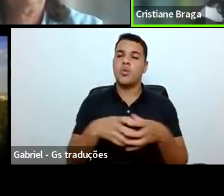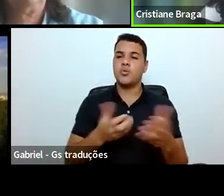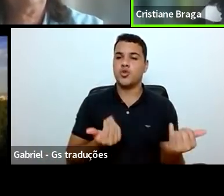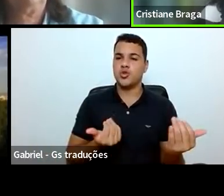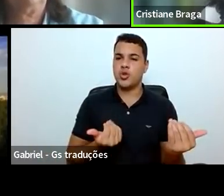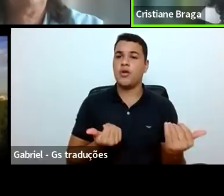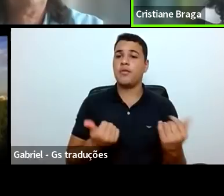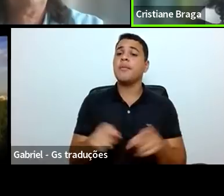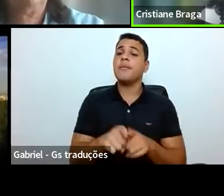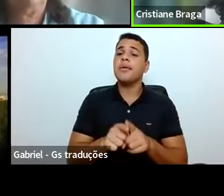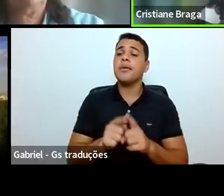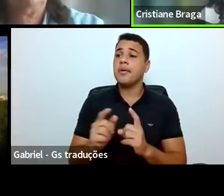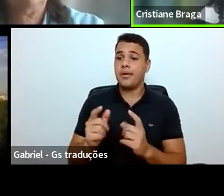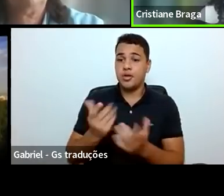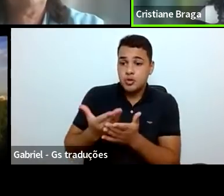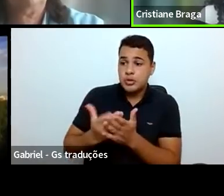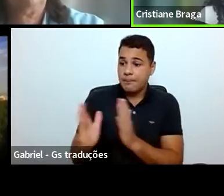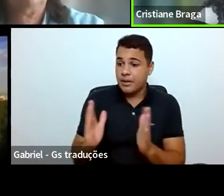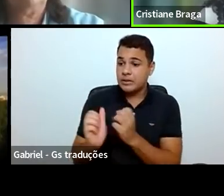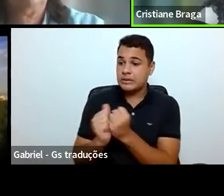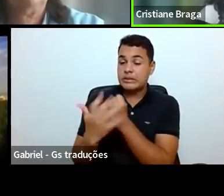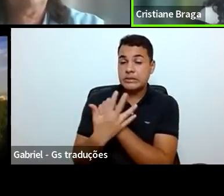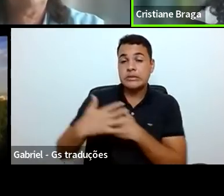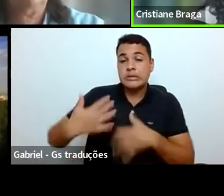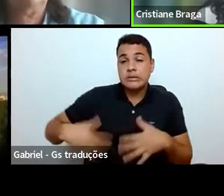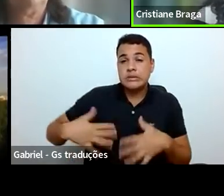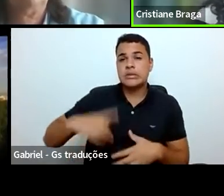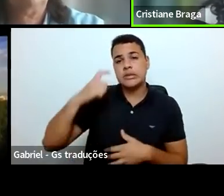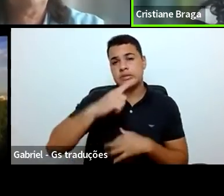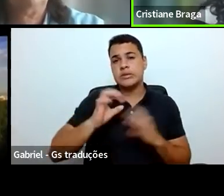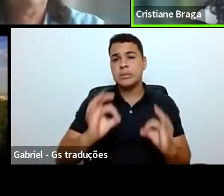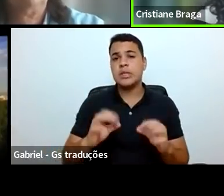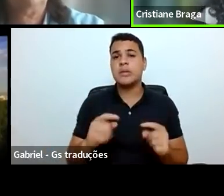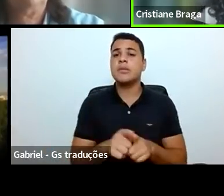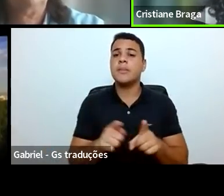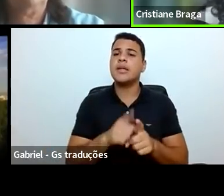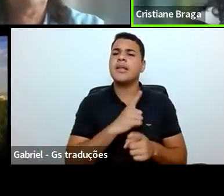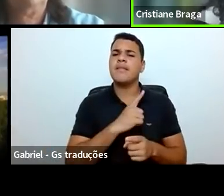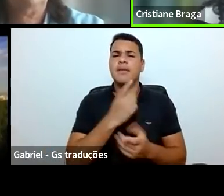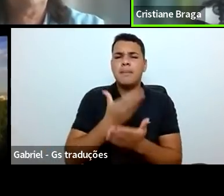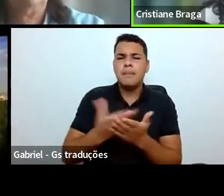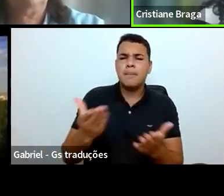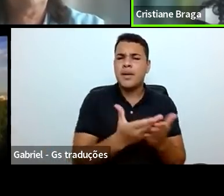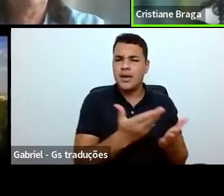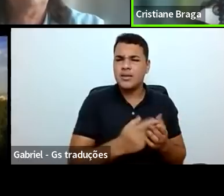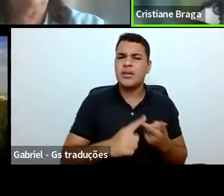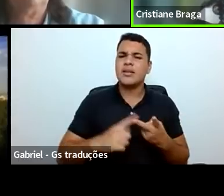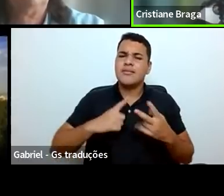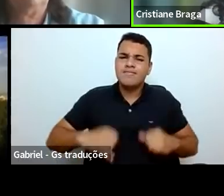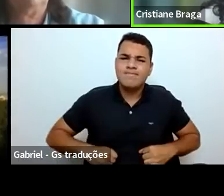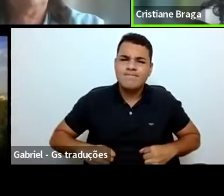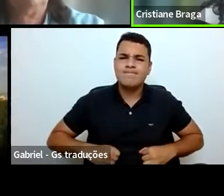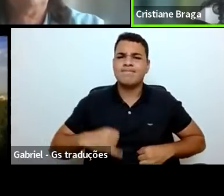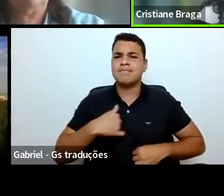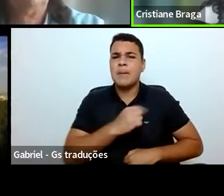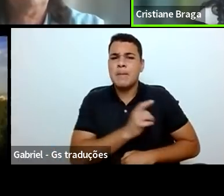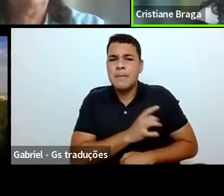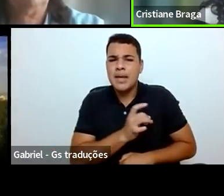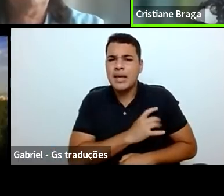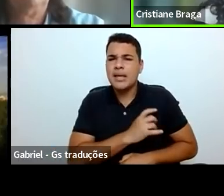no enfrentamento dessa pandemia. Foram muitas perdas de diferentes ordens, sofrimento, insegurança, medo,